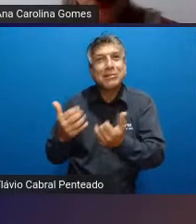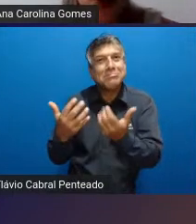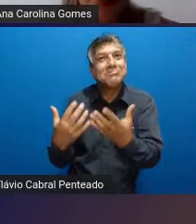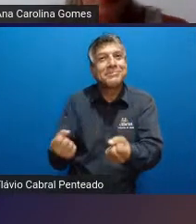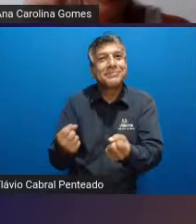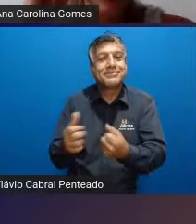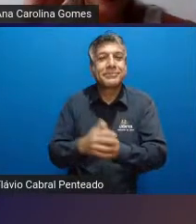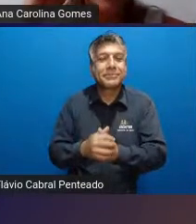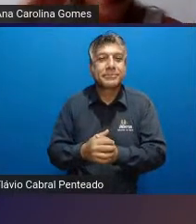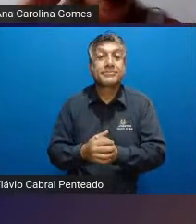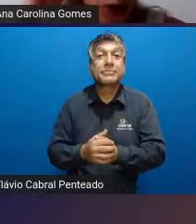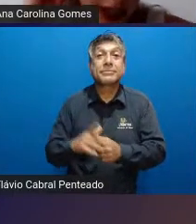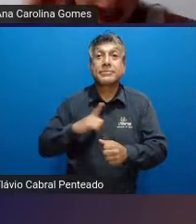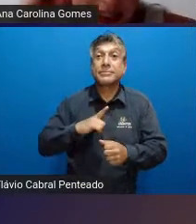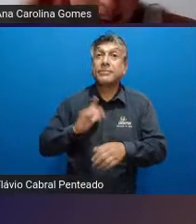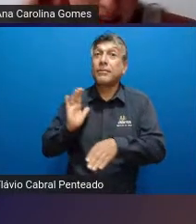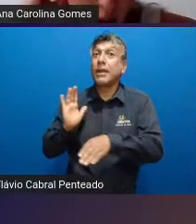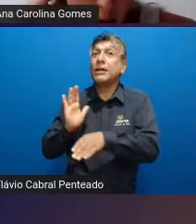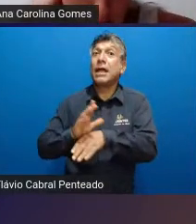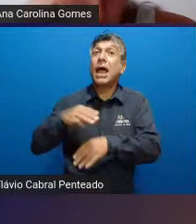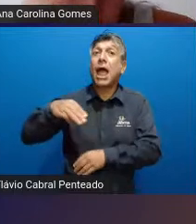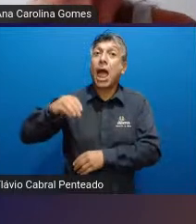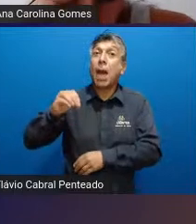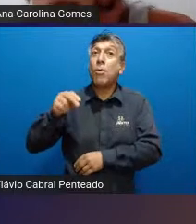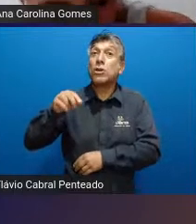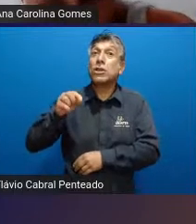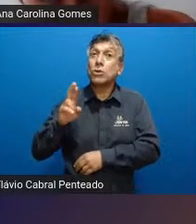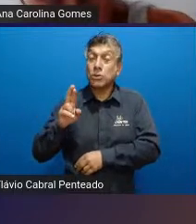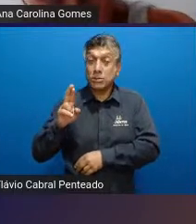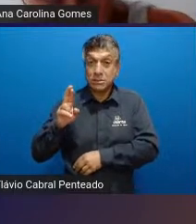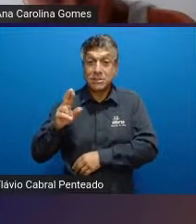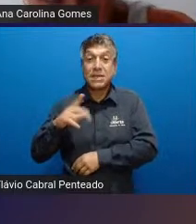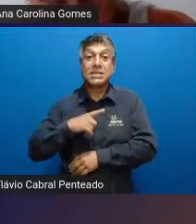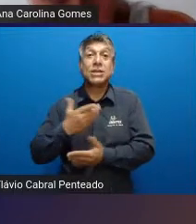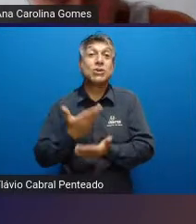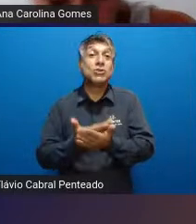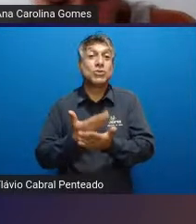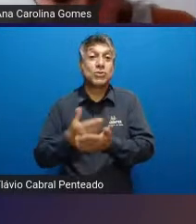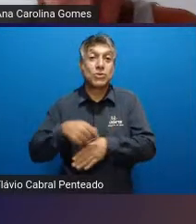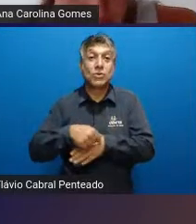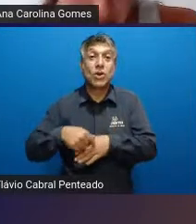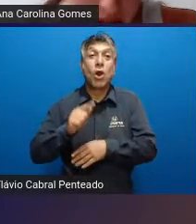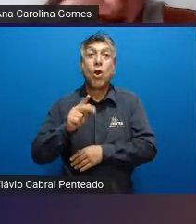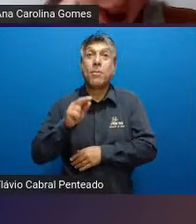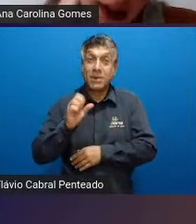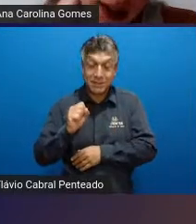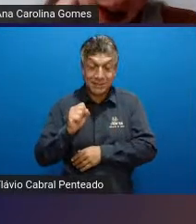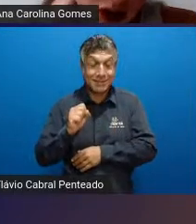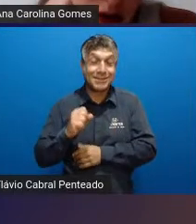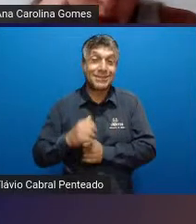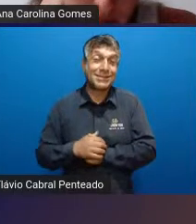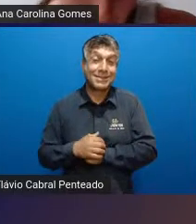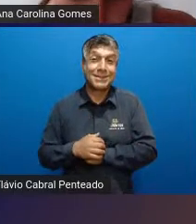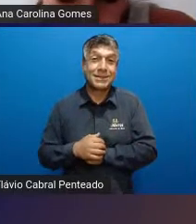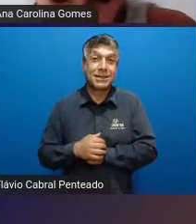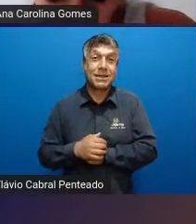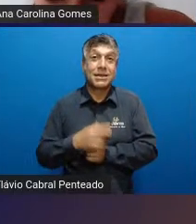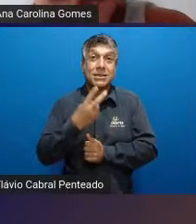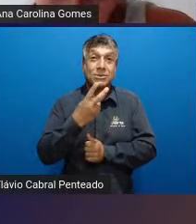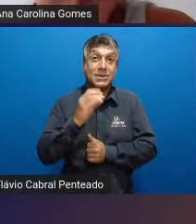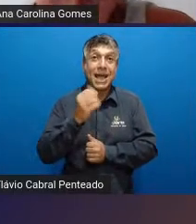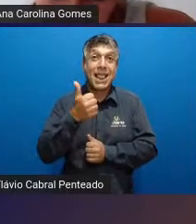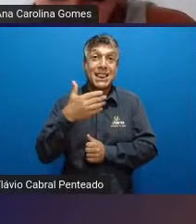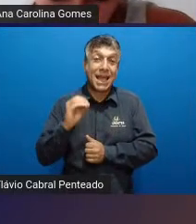sobre os monitores auxiliares que eu coloquei ali tem um estudo de Gomes também foi citado ali antes é o mesmo autor né em 2010